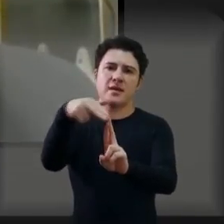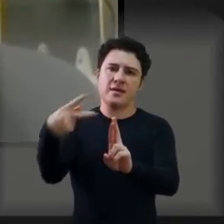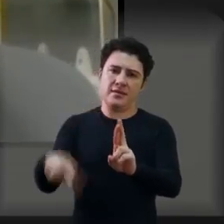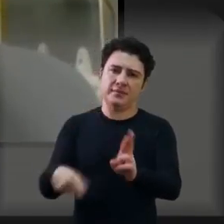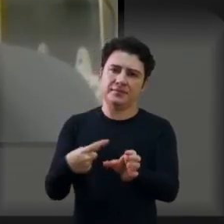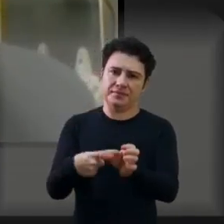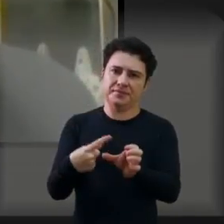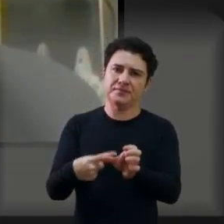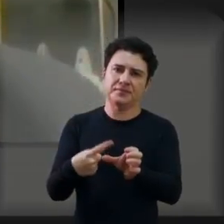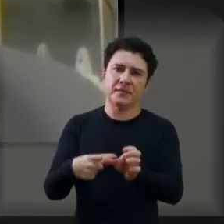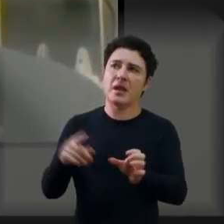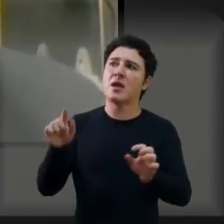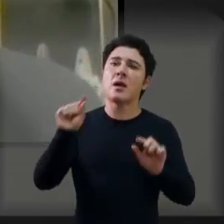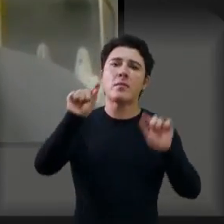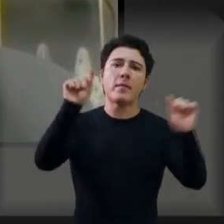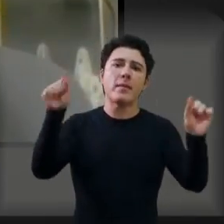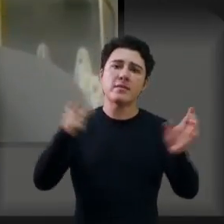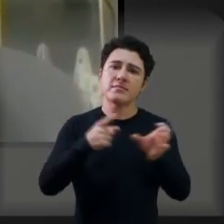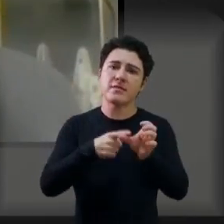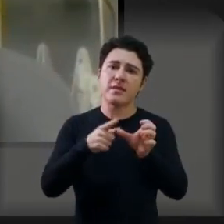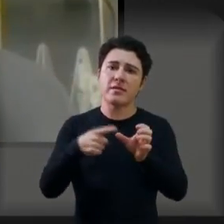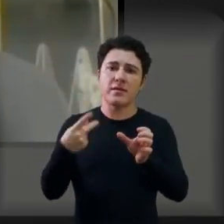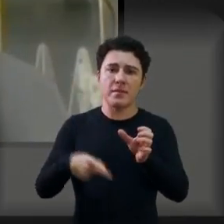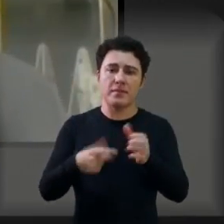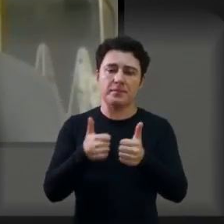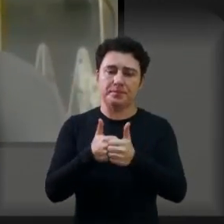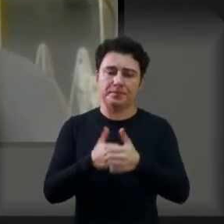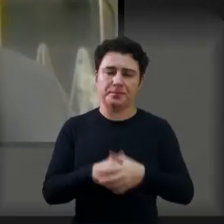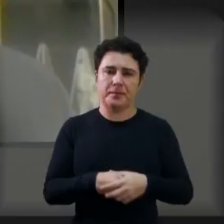cidade, para todas as cidades em volta de Araraquado.